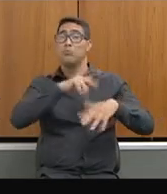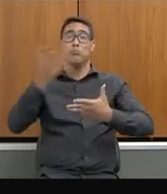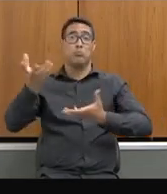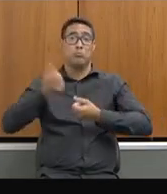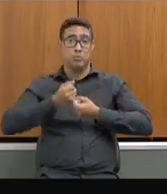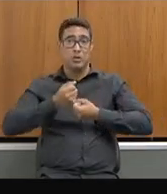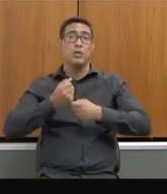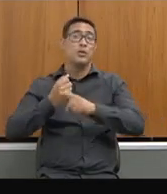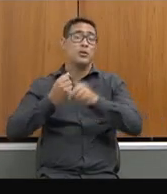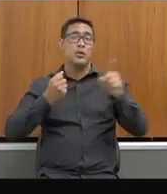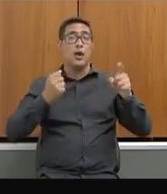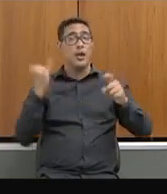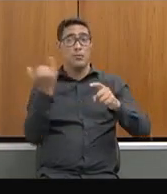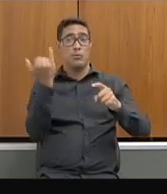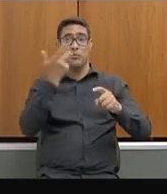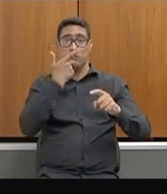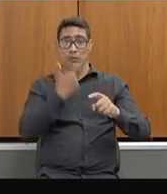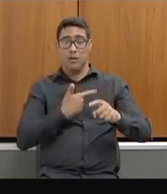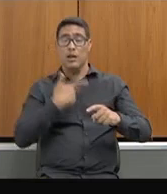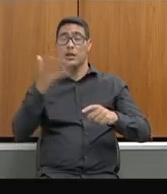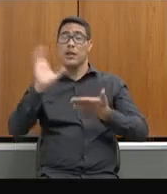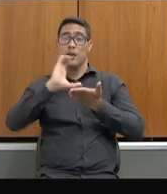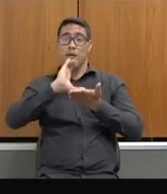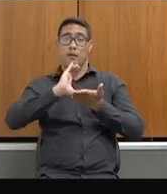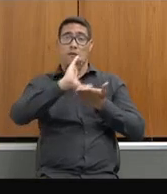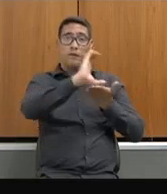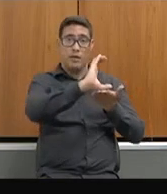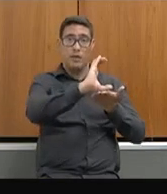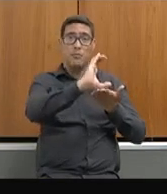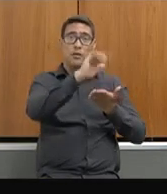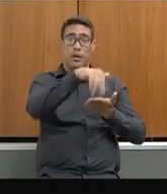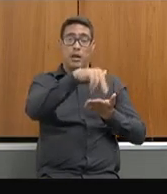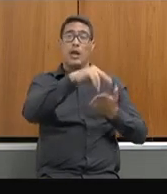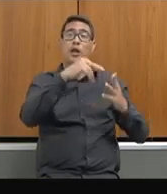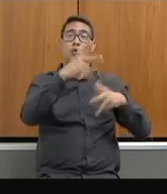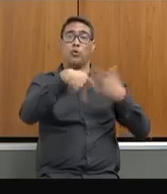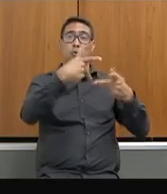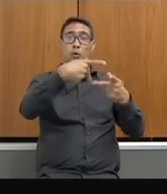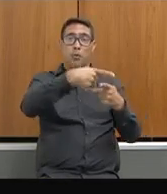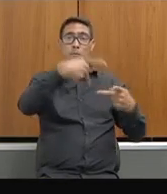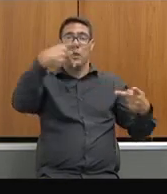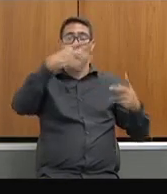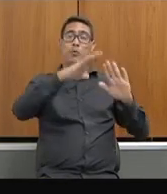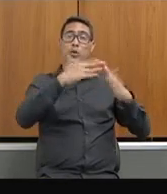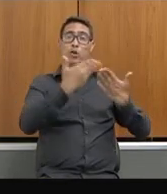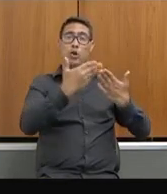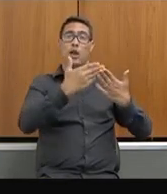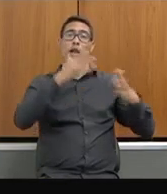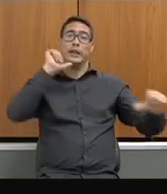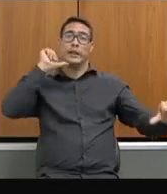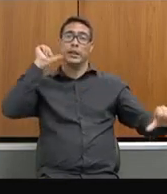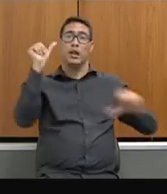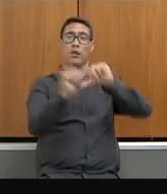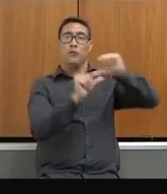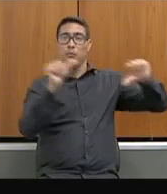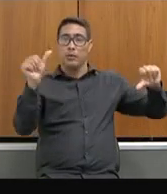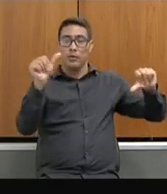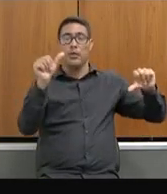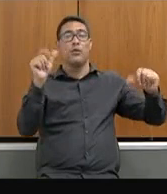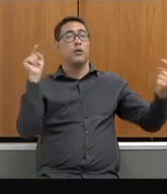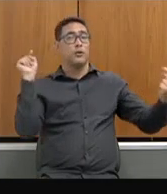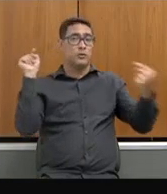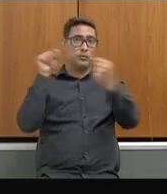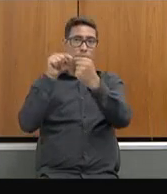separar. Essa verba do prêmio Escola Transformação é destinada para ações pedagógicas. Então, constantemente, recebo